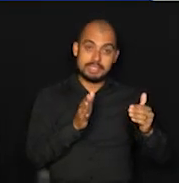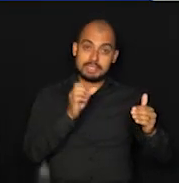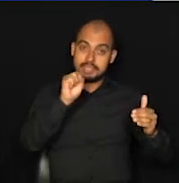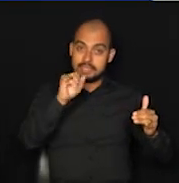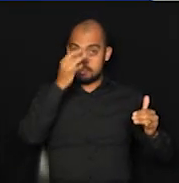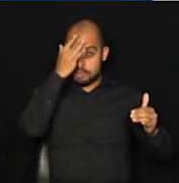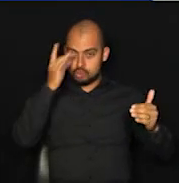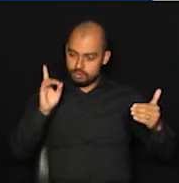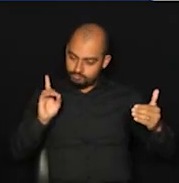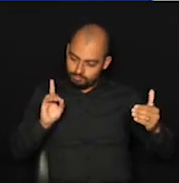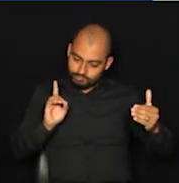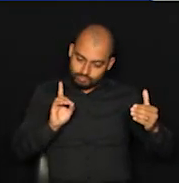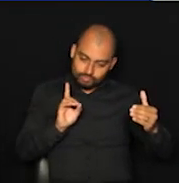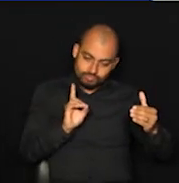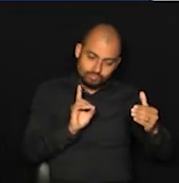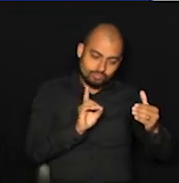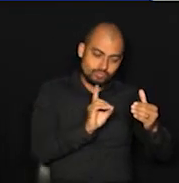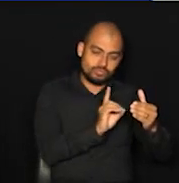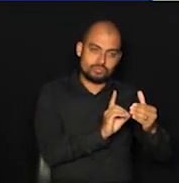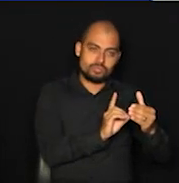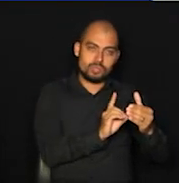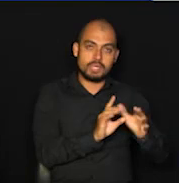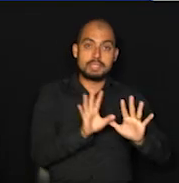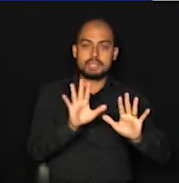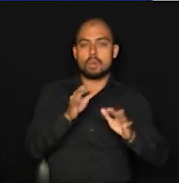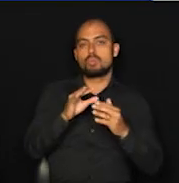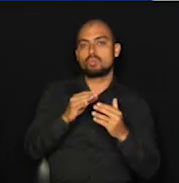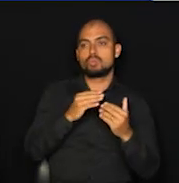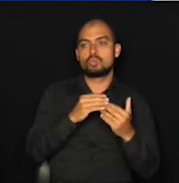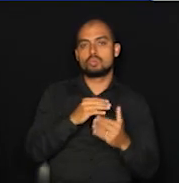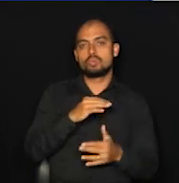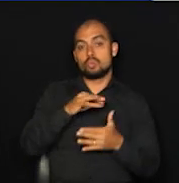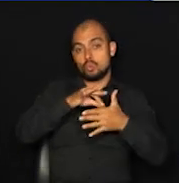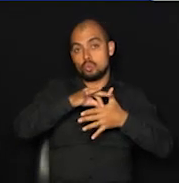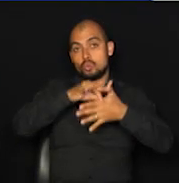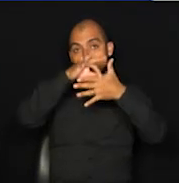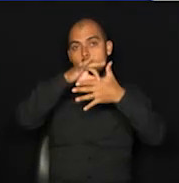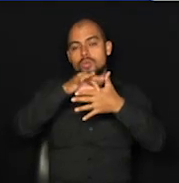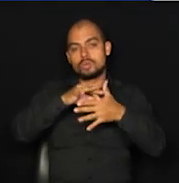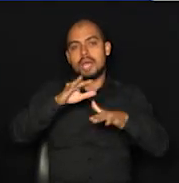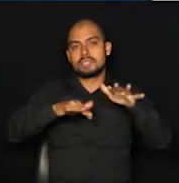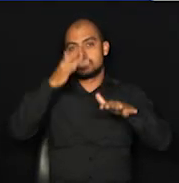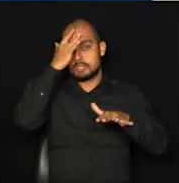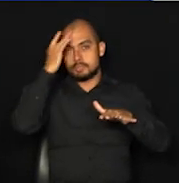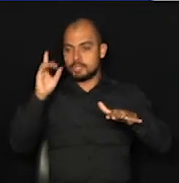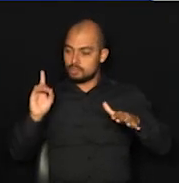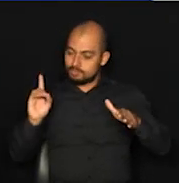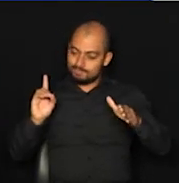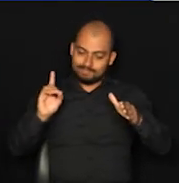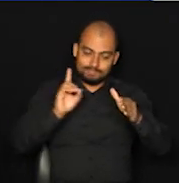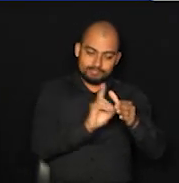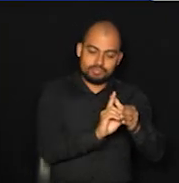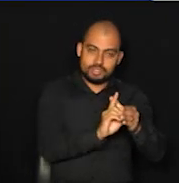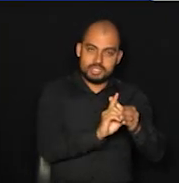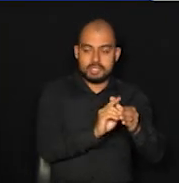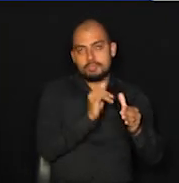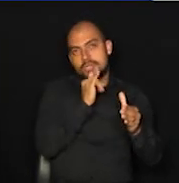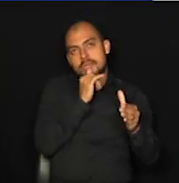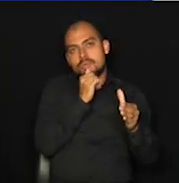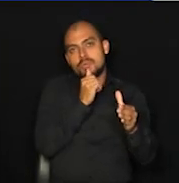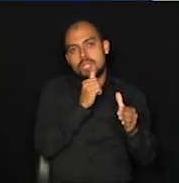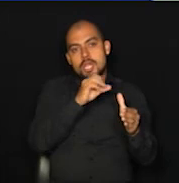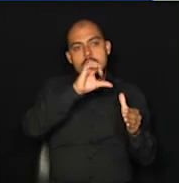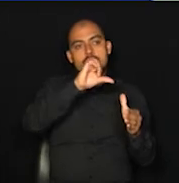até... Porque os donos de restaurantes estavam falando justamente isso. Às vezes a pessoa chega 10 para as 10,